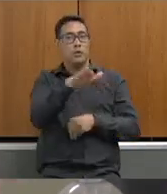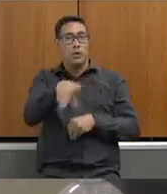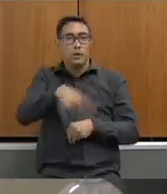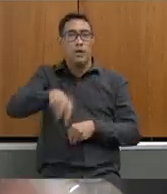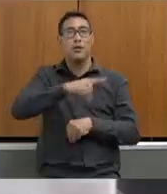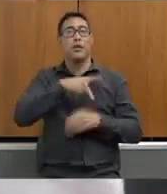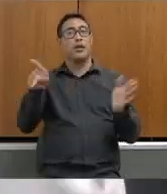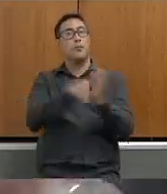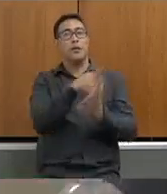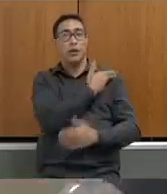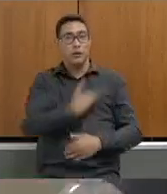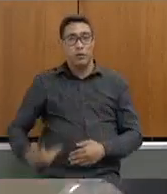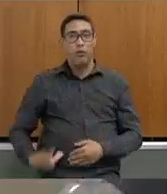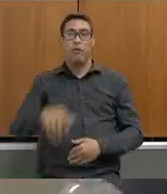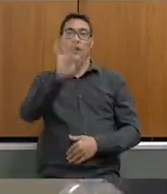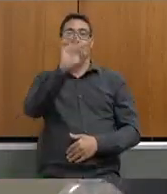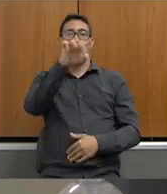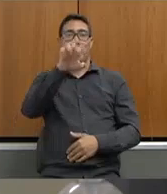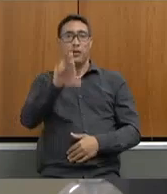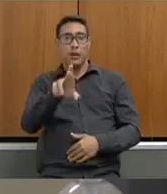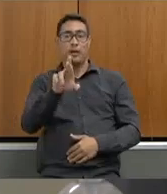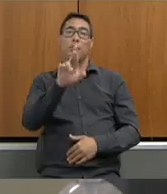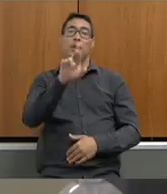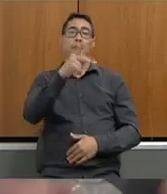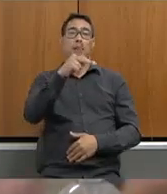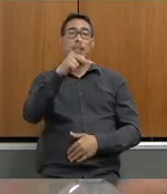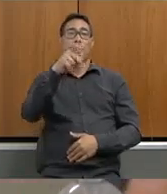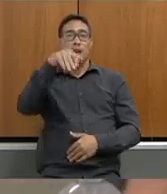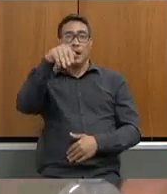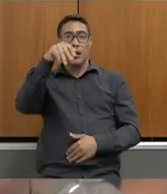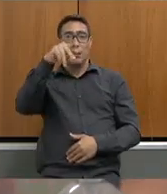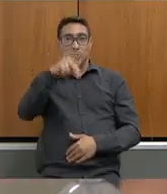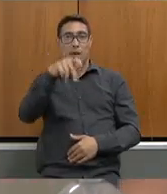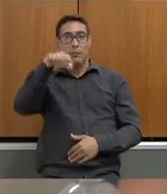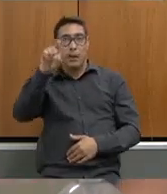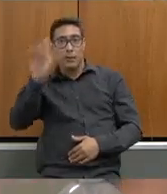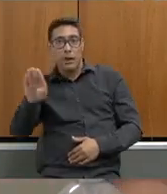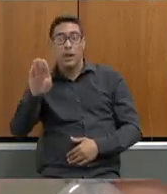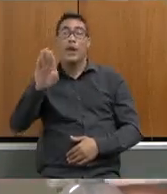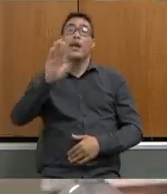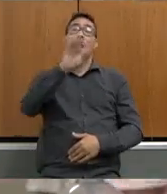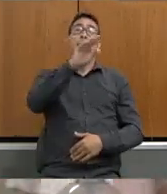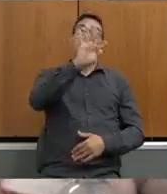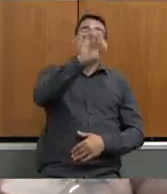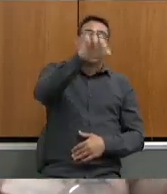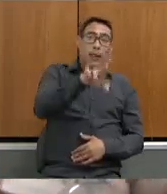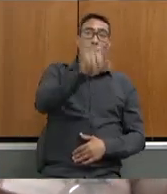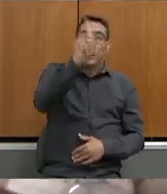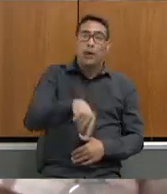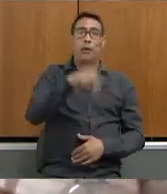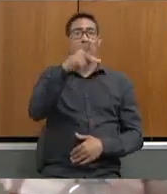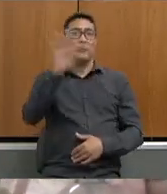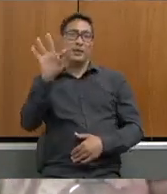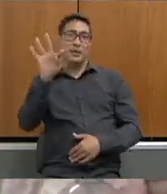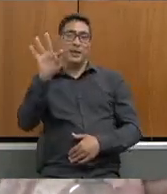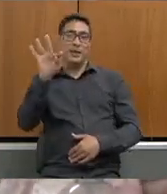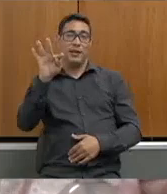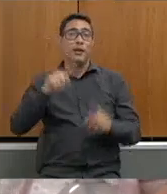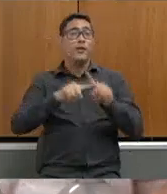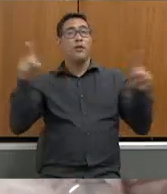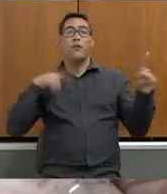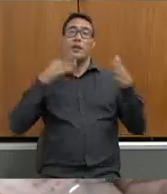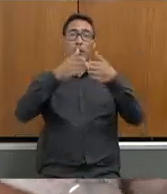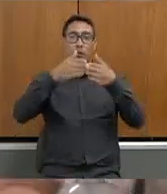é do governo Temer MDB Temer não é do PT então eu fiz a